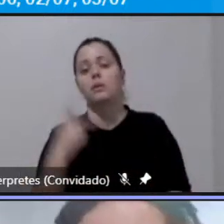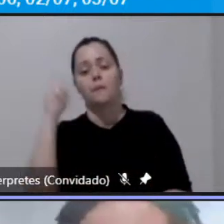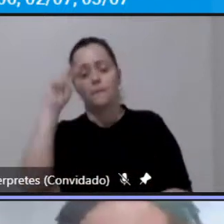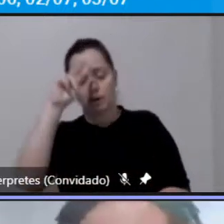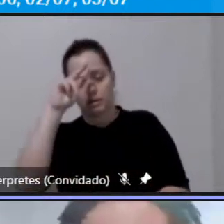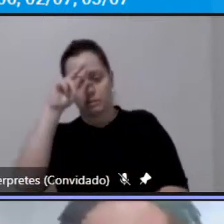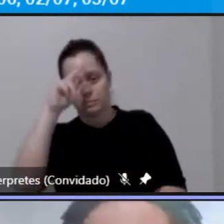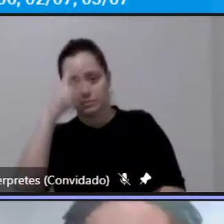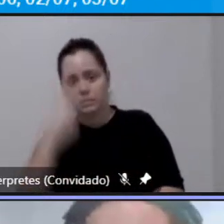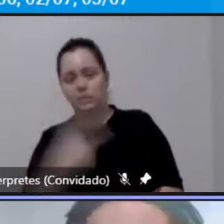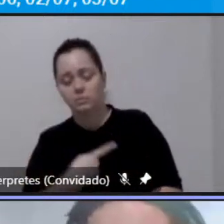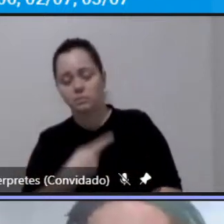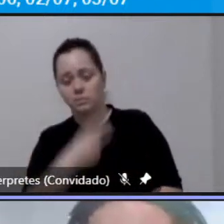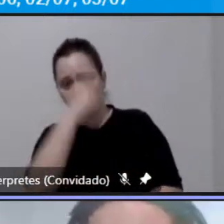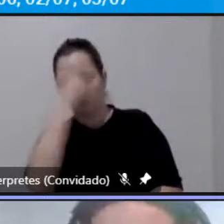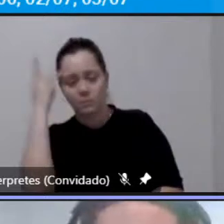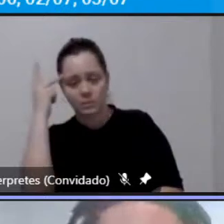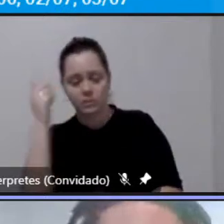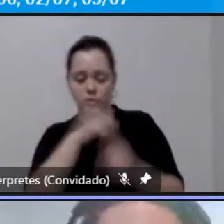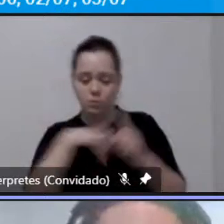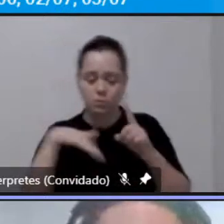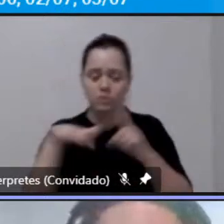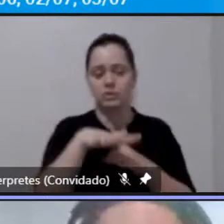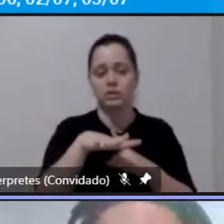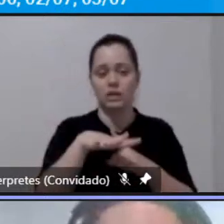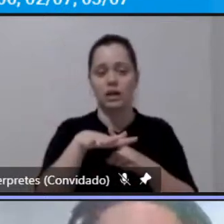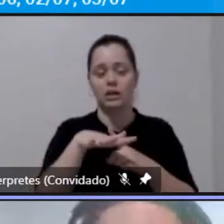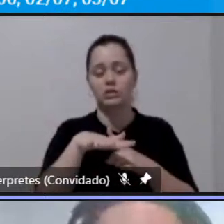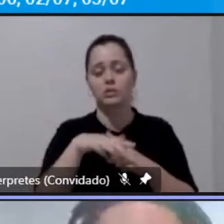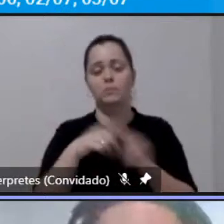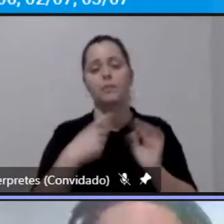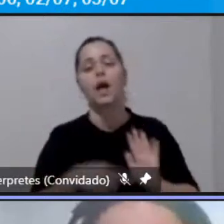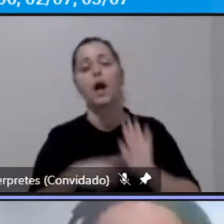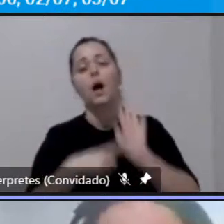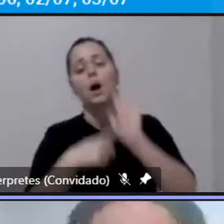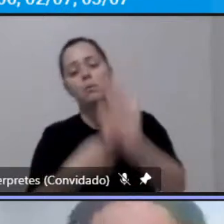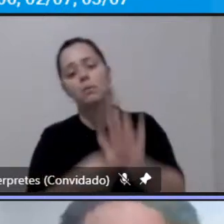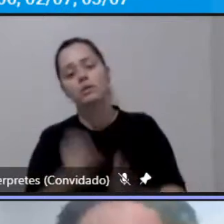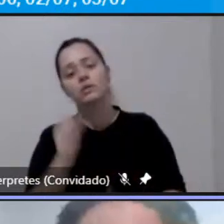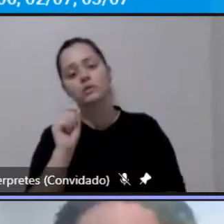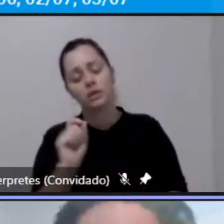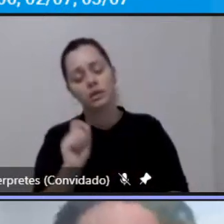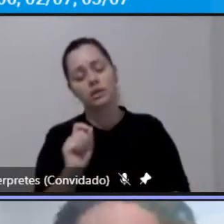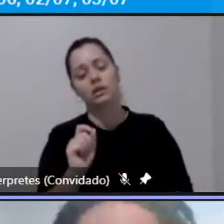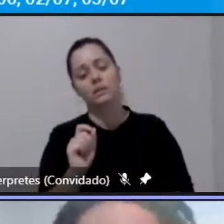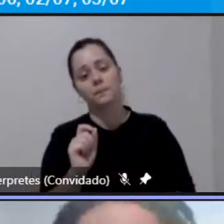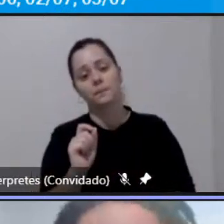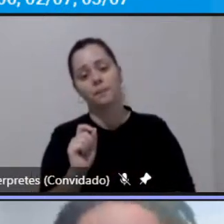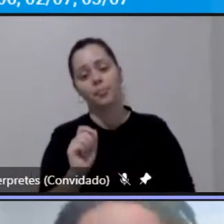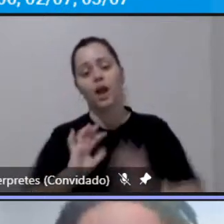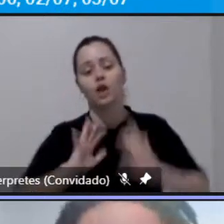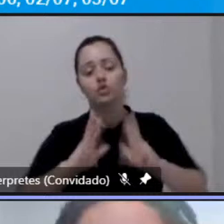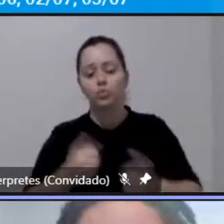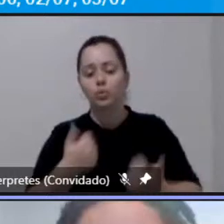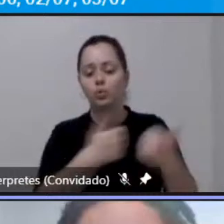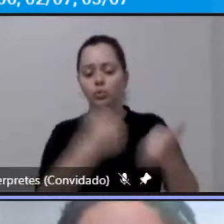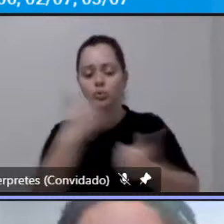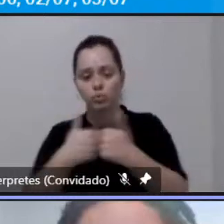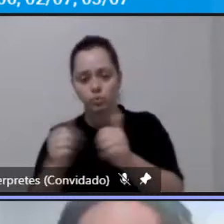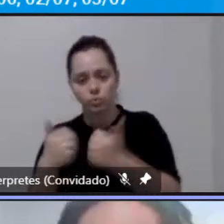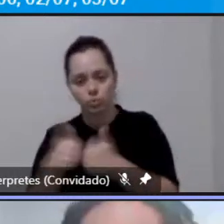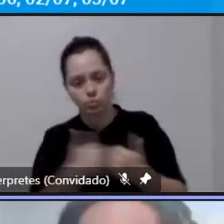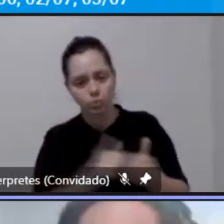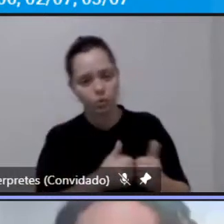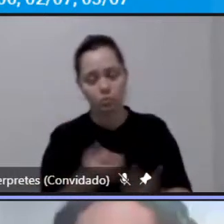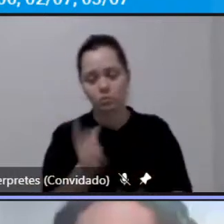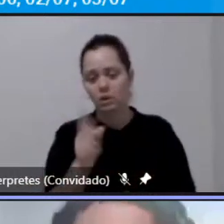né pela população representa que a oferta de transporte coletivo não é não